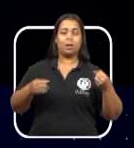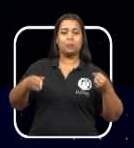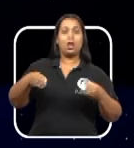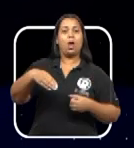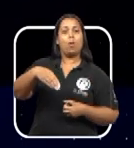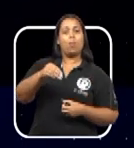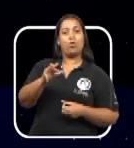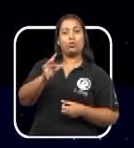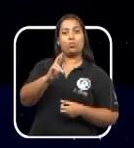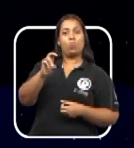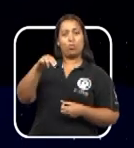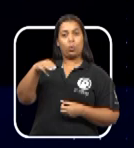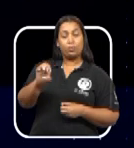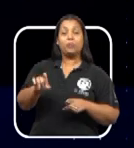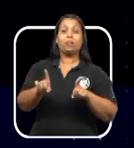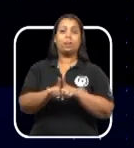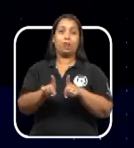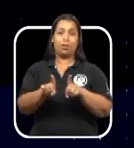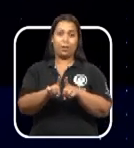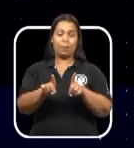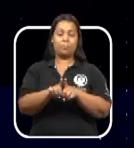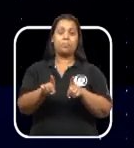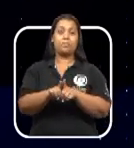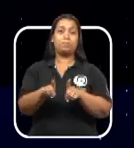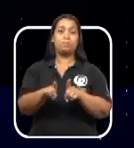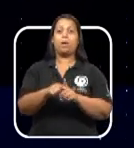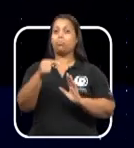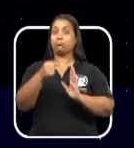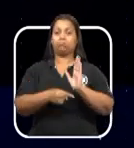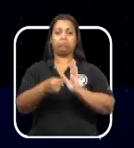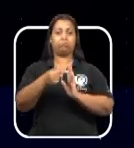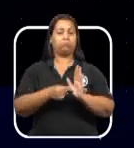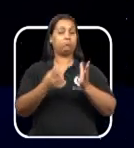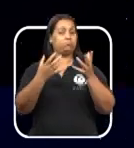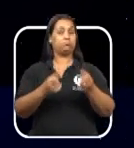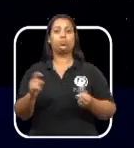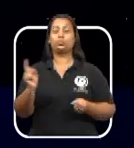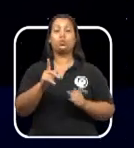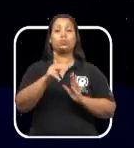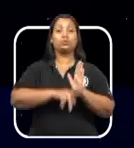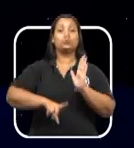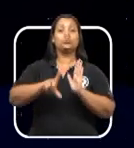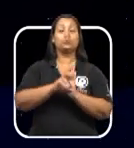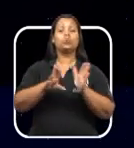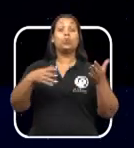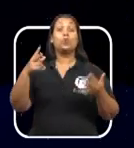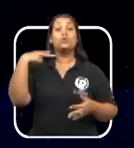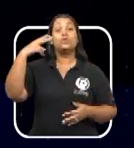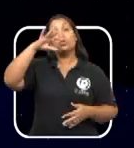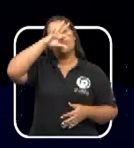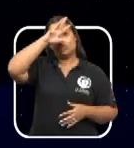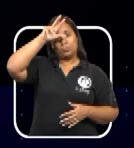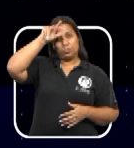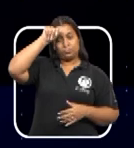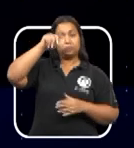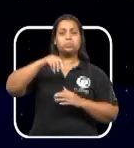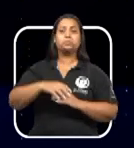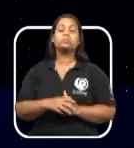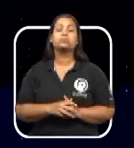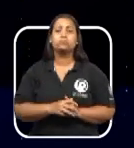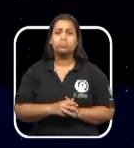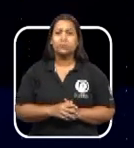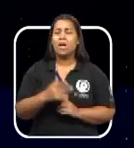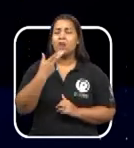Os parlamentares rejeitaram o veto total do Executivo a projeto de lei de autoria de Bruno Marinho. A medida trata da